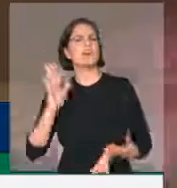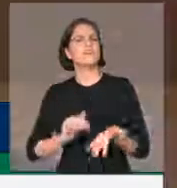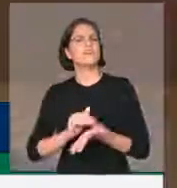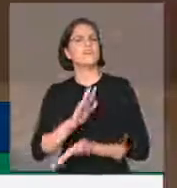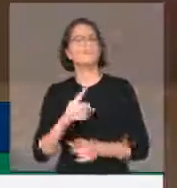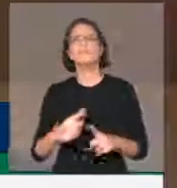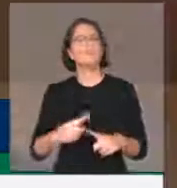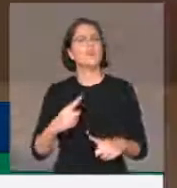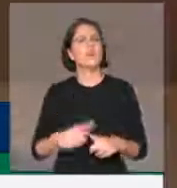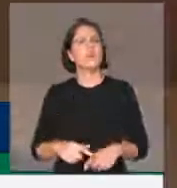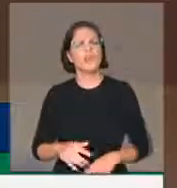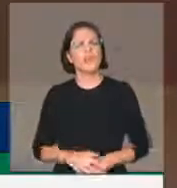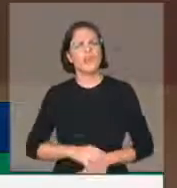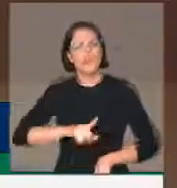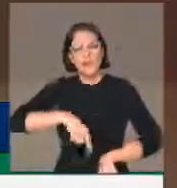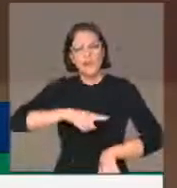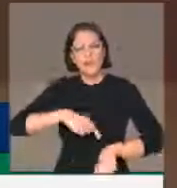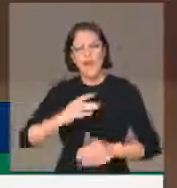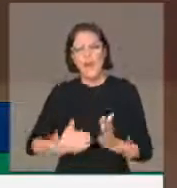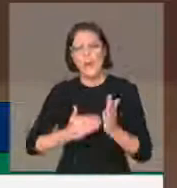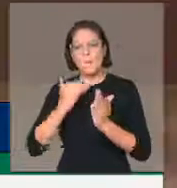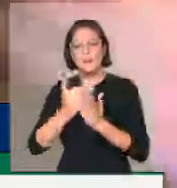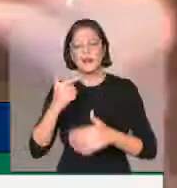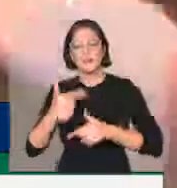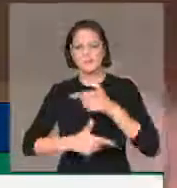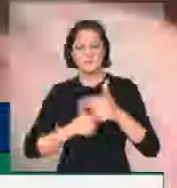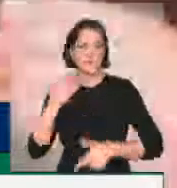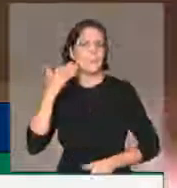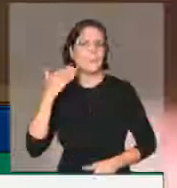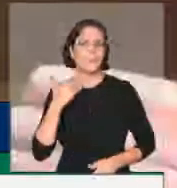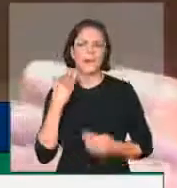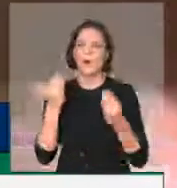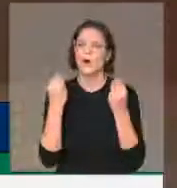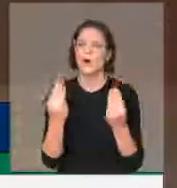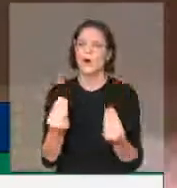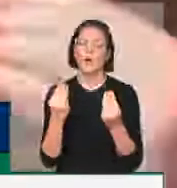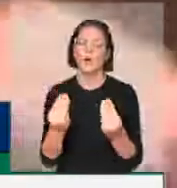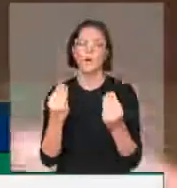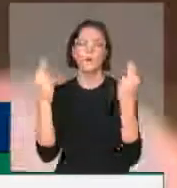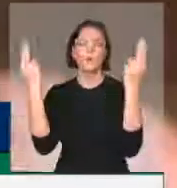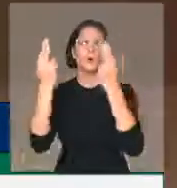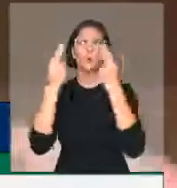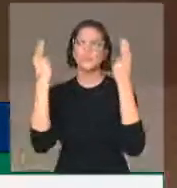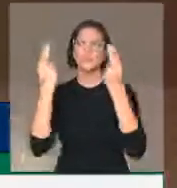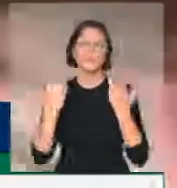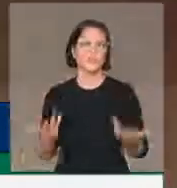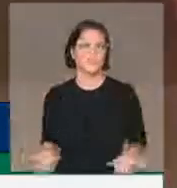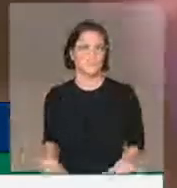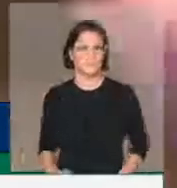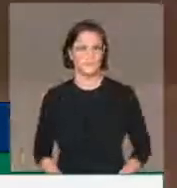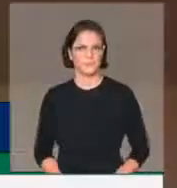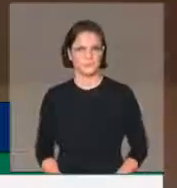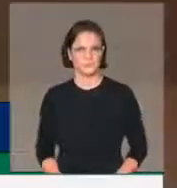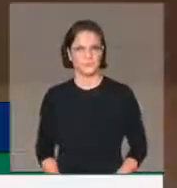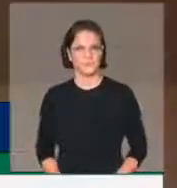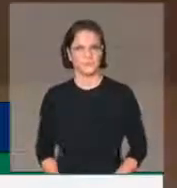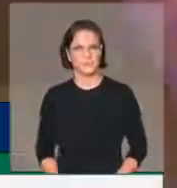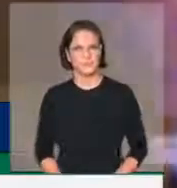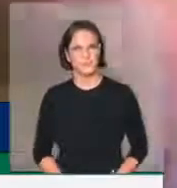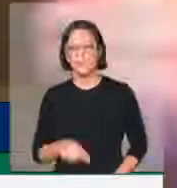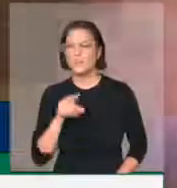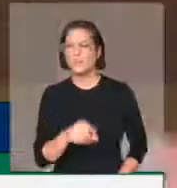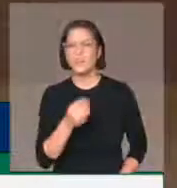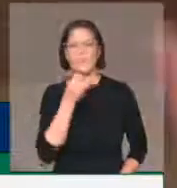aumentar a carga horária de bancários? Como é possível que alguém defenda isso, como se isso fosse uma medida boa para a economia brasileira?